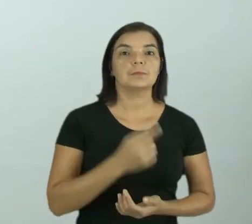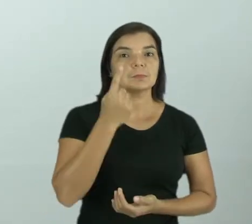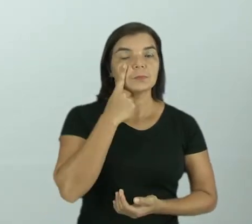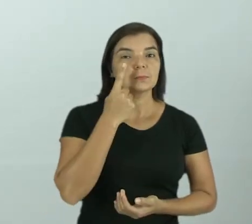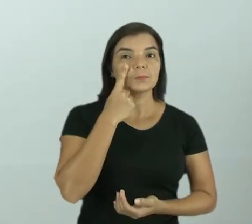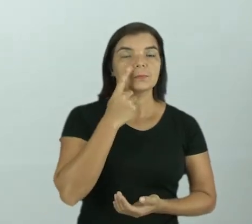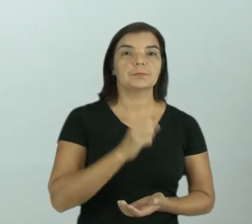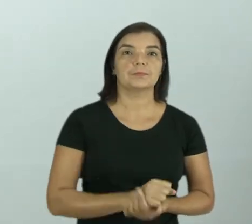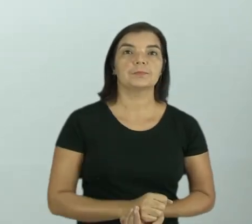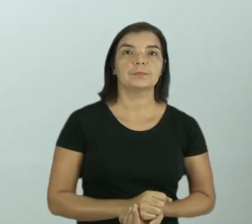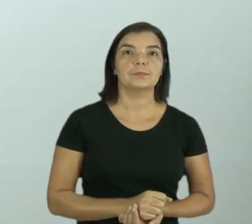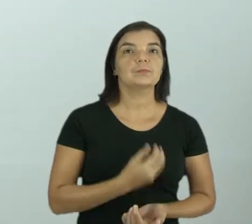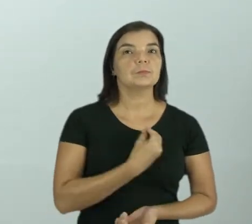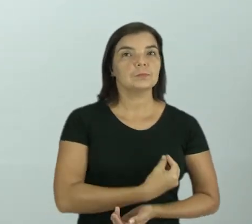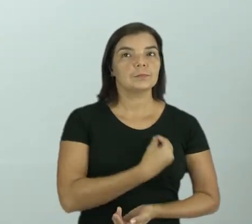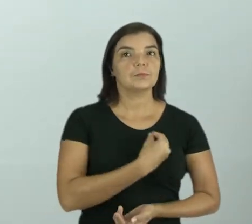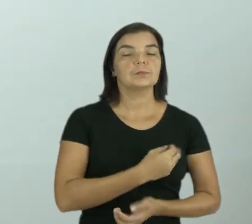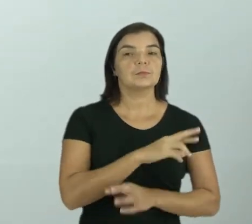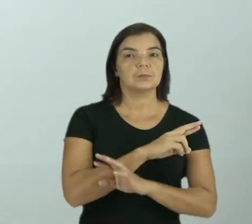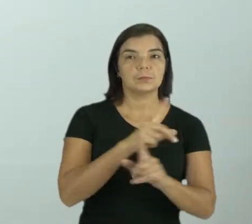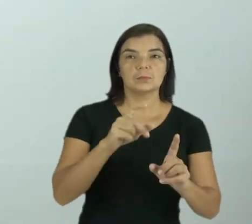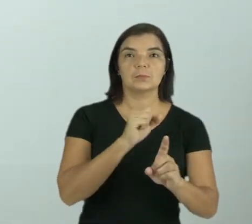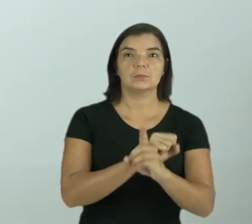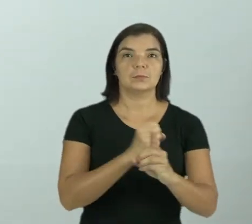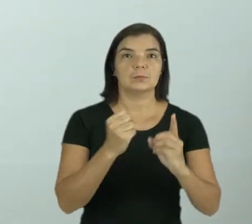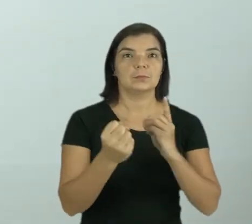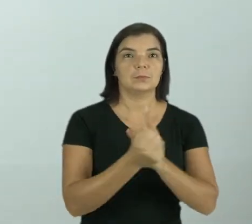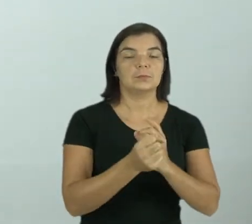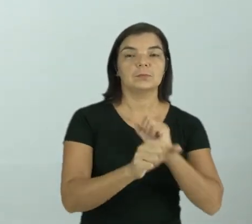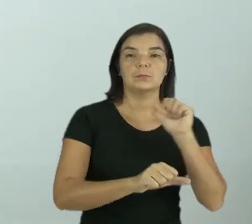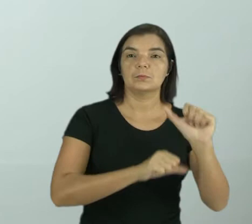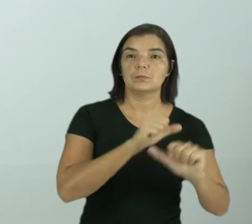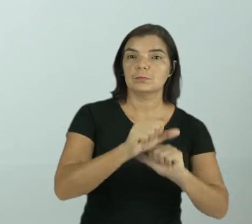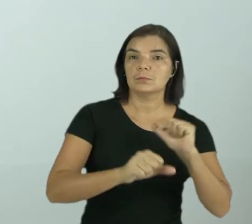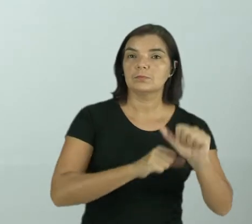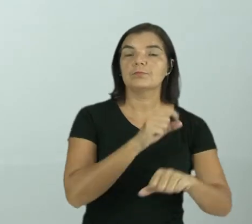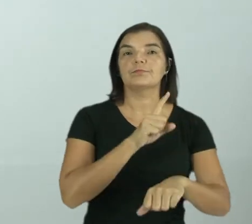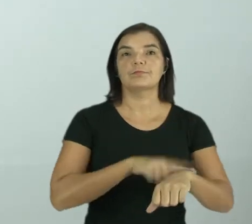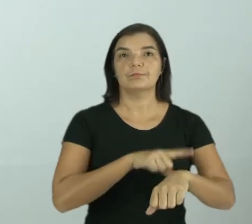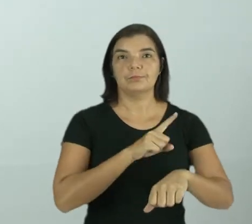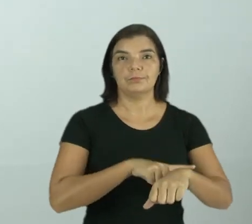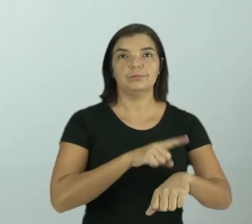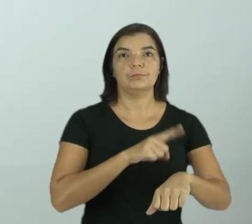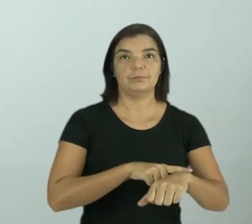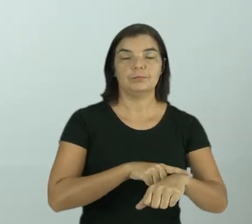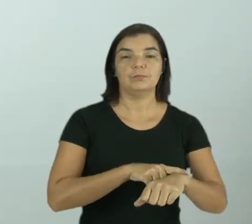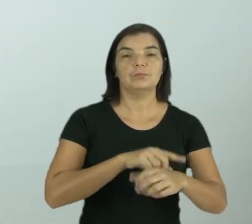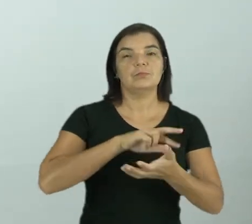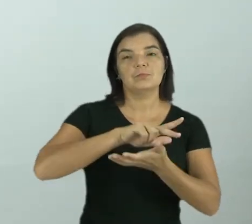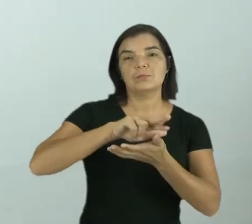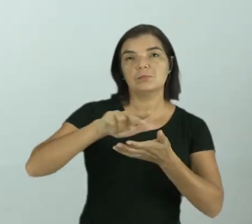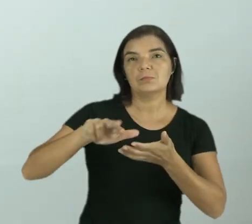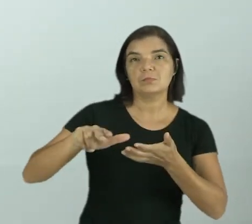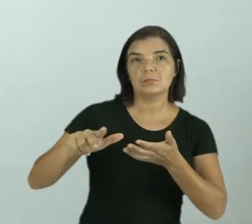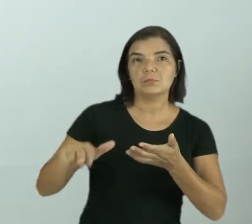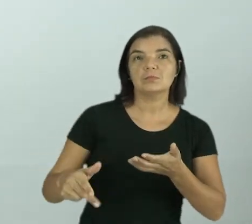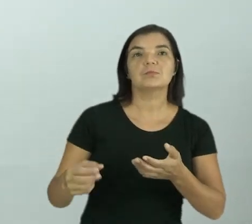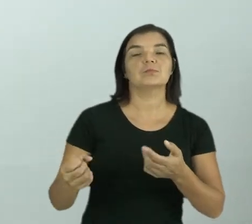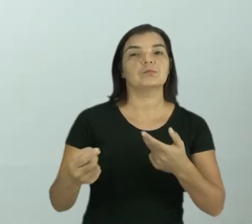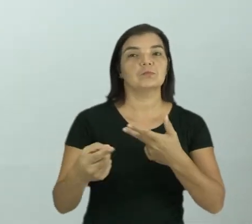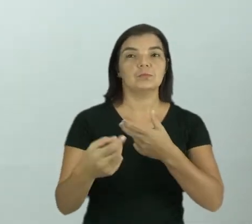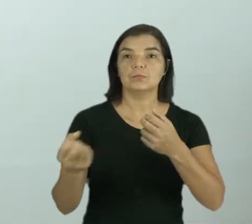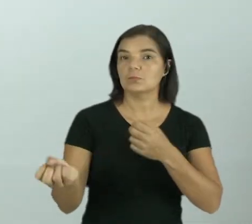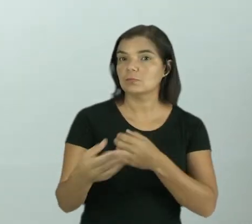O modo de vida das diferentes sociedades muda com o tempo, em função de diversos